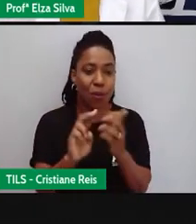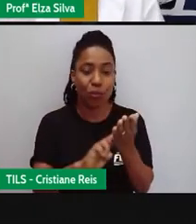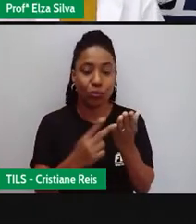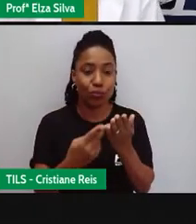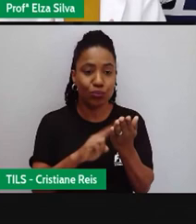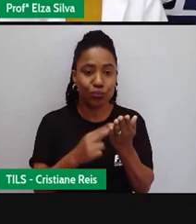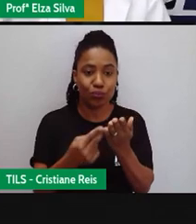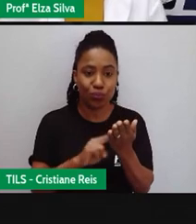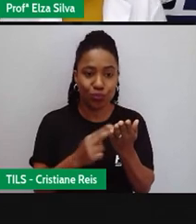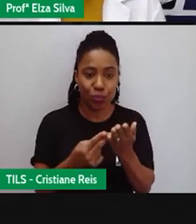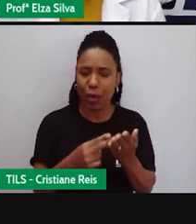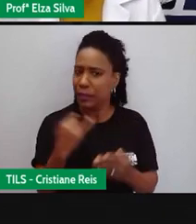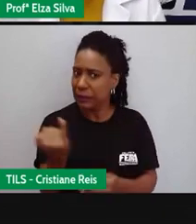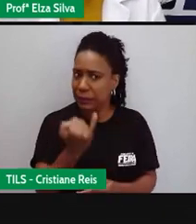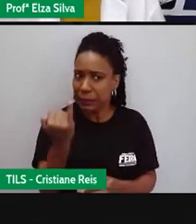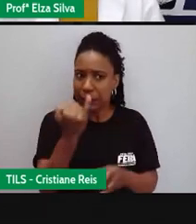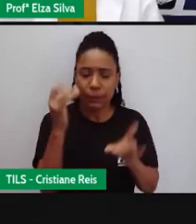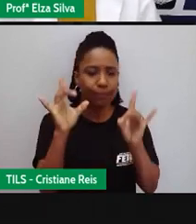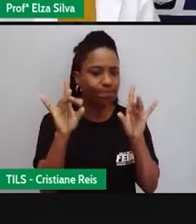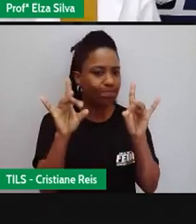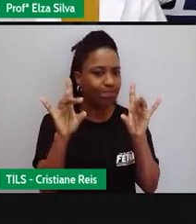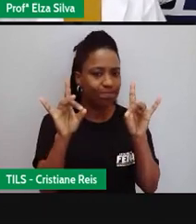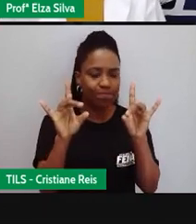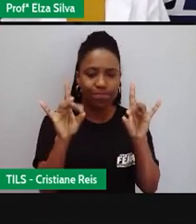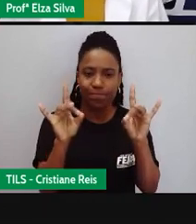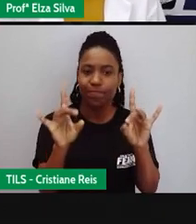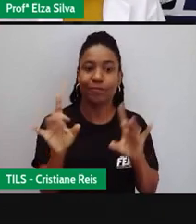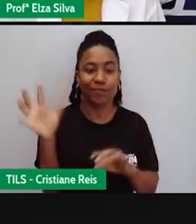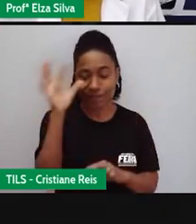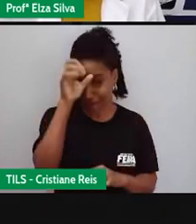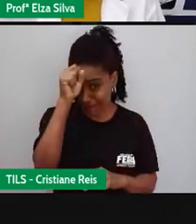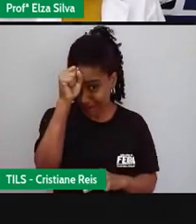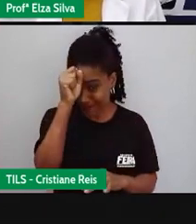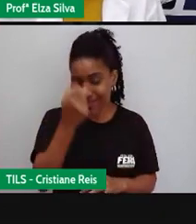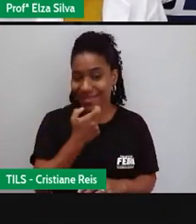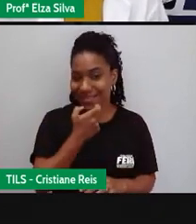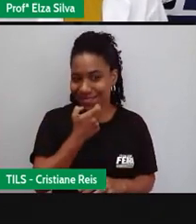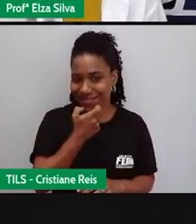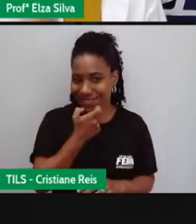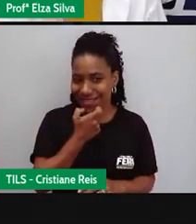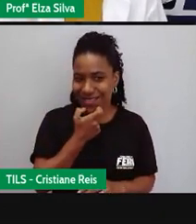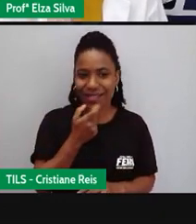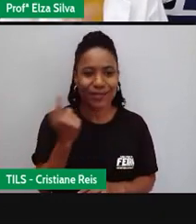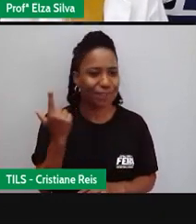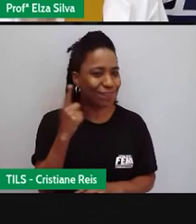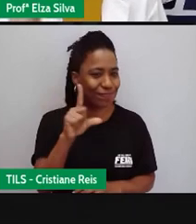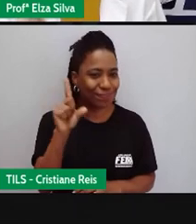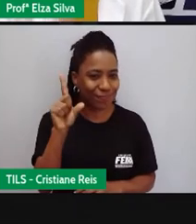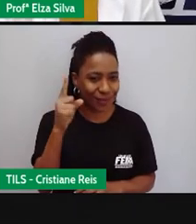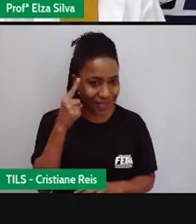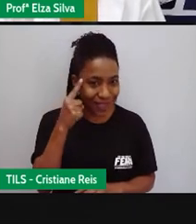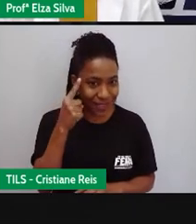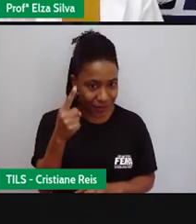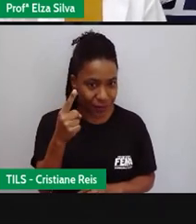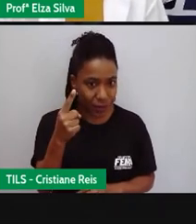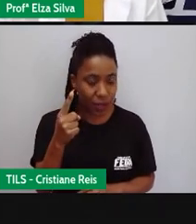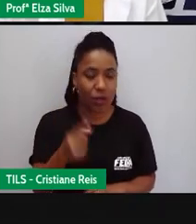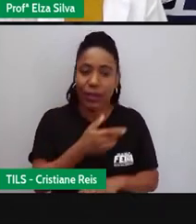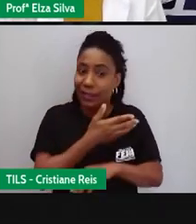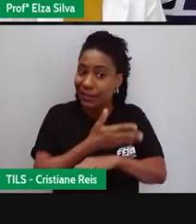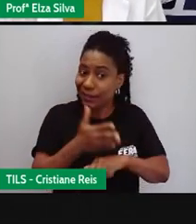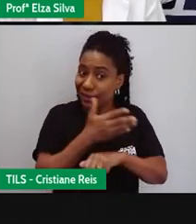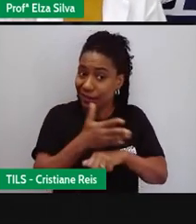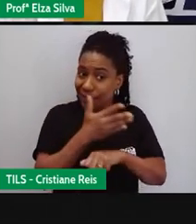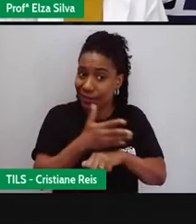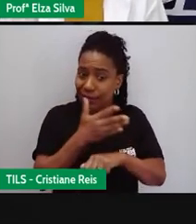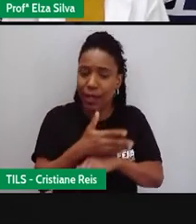Tradutor É uma ferramenta excelente De aprendizagem do idioma Então vamos agora Praticar a pronúncia das palavras